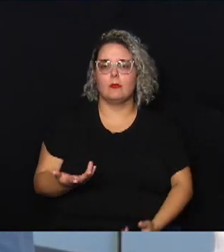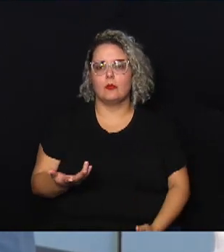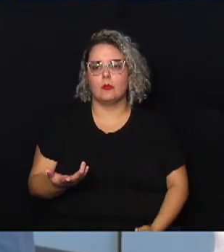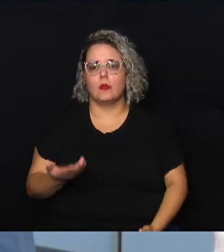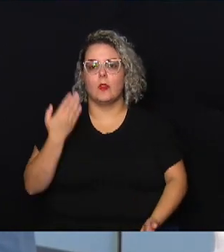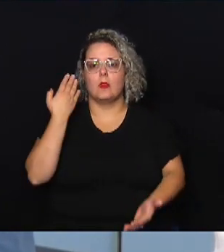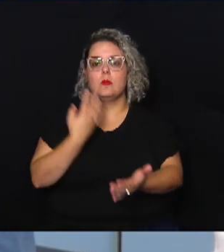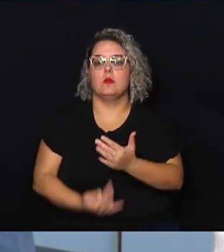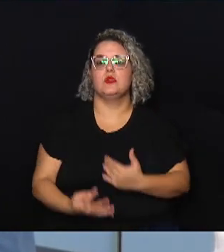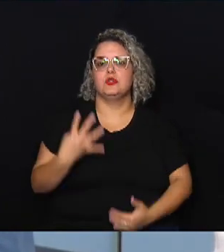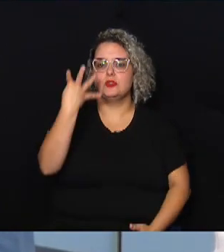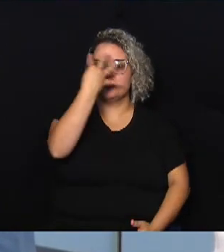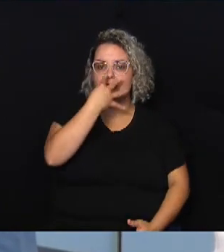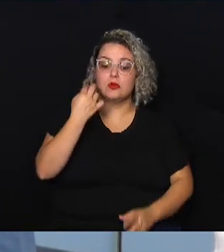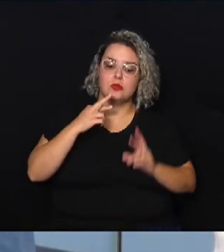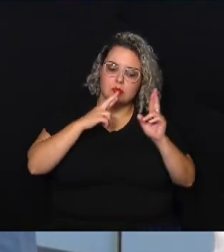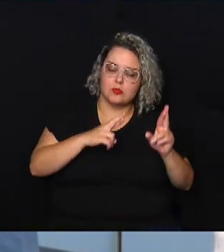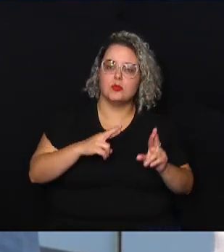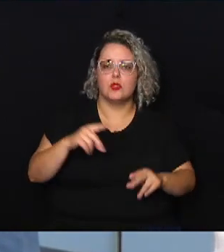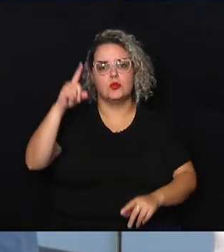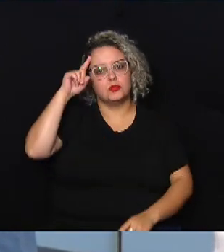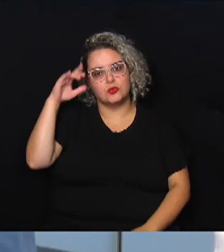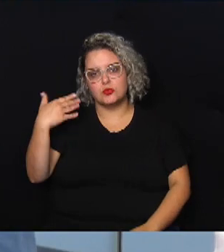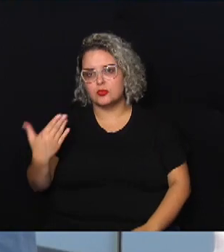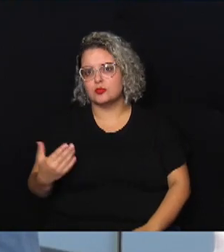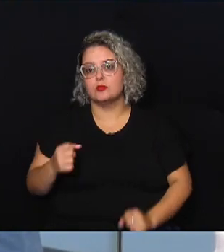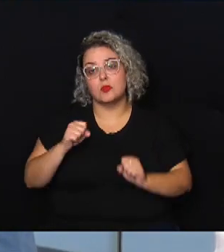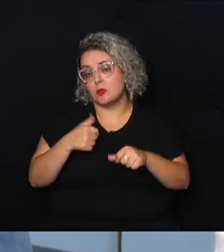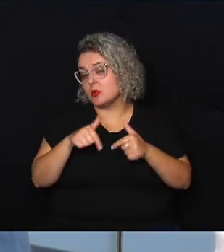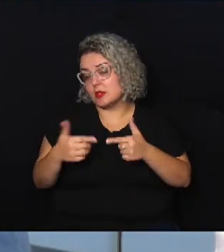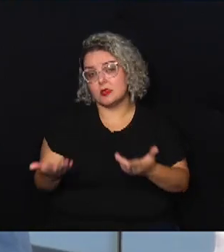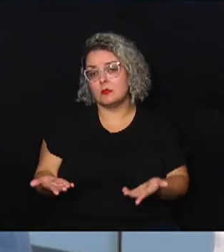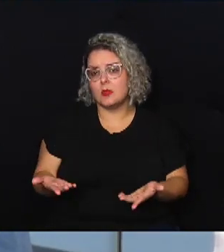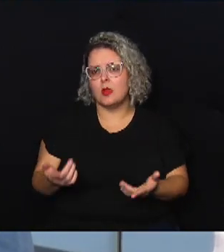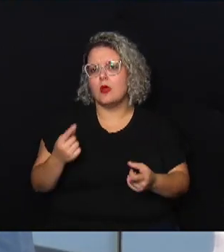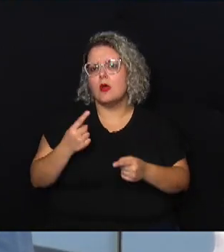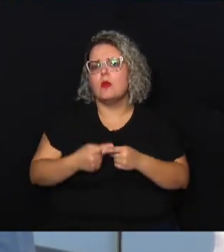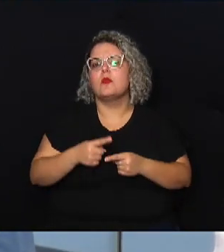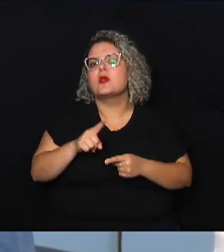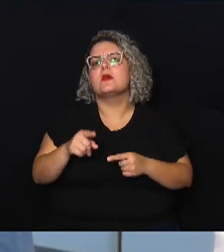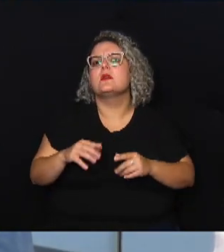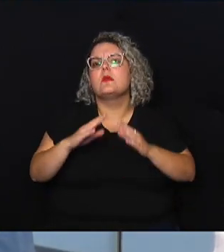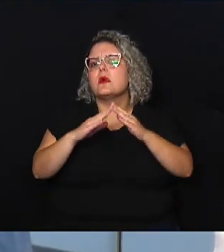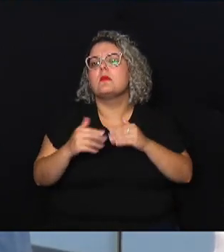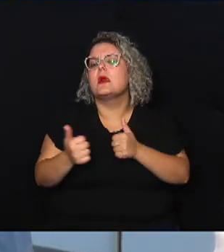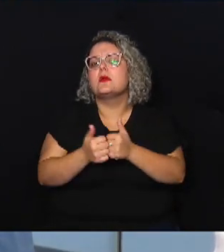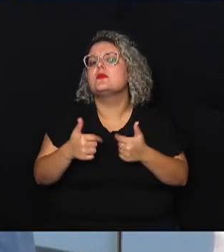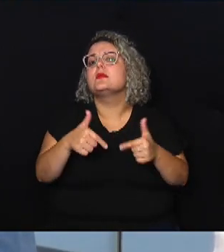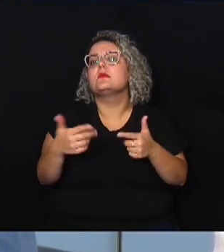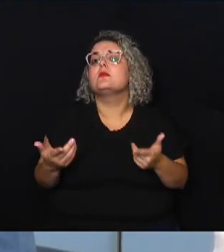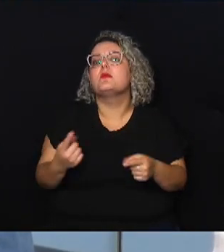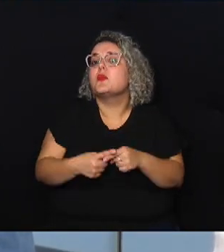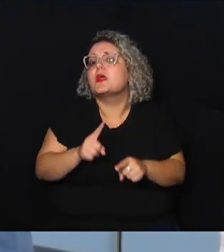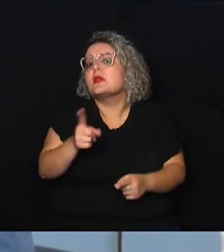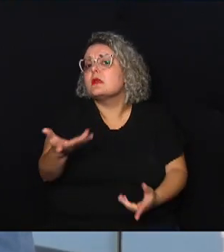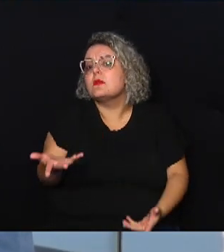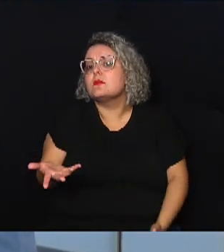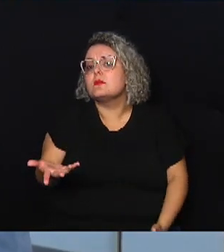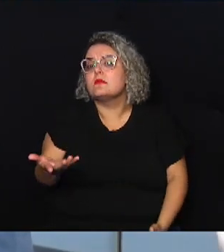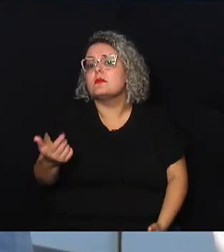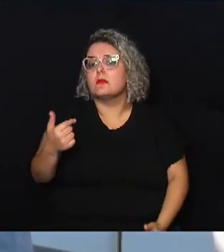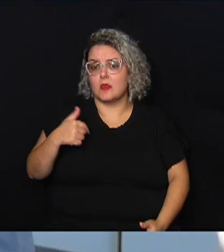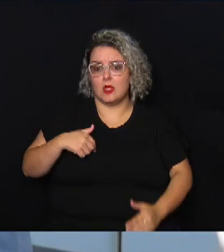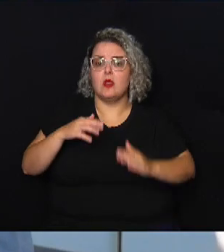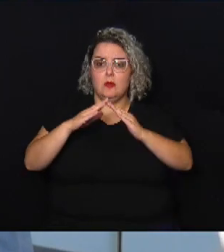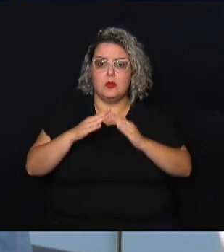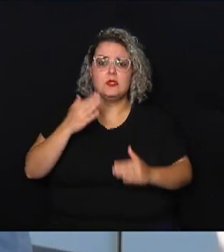quatro horas de sono por dia para poder ir trabalhar por que não morar perto do trabalho sim por que não eu moro numa região vocês